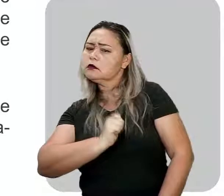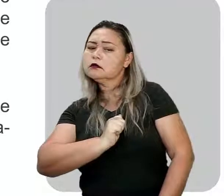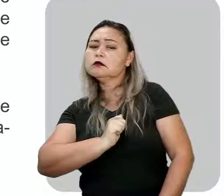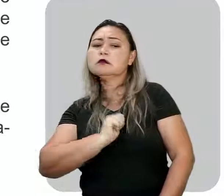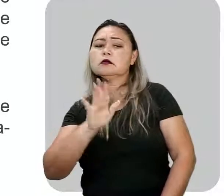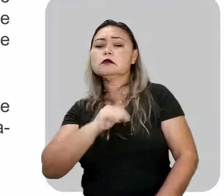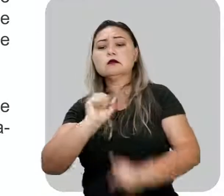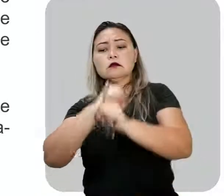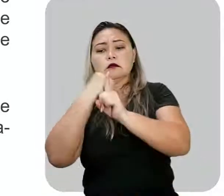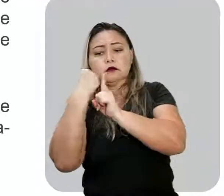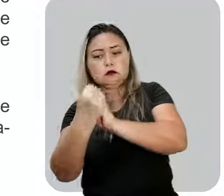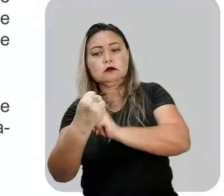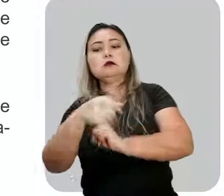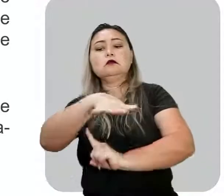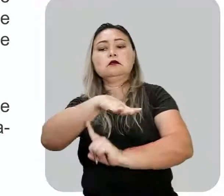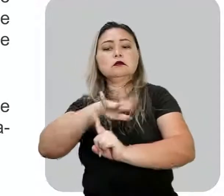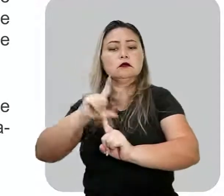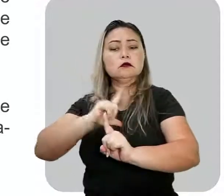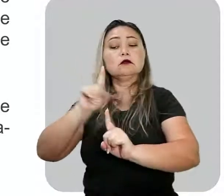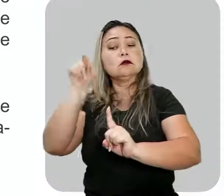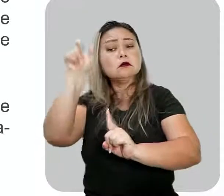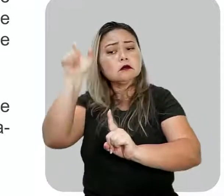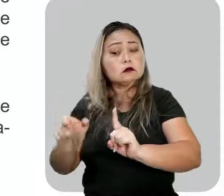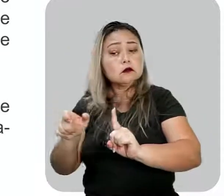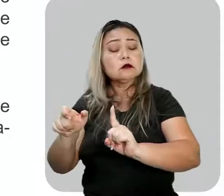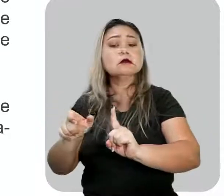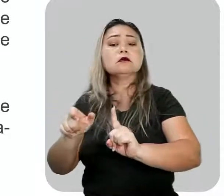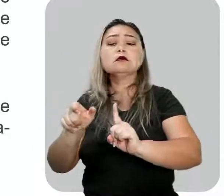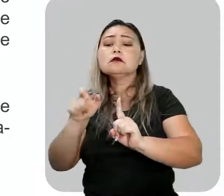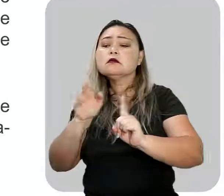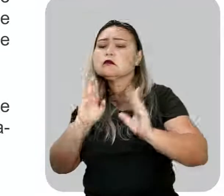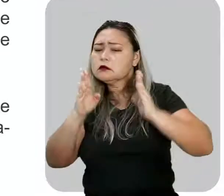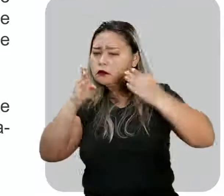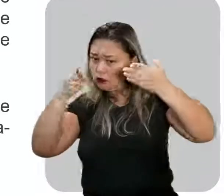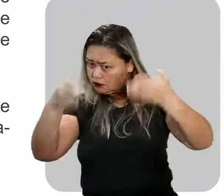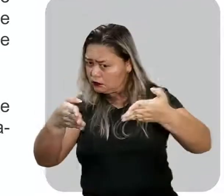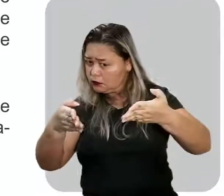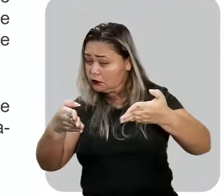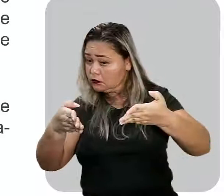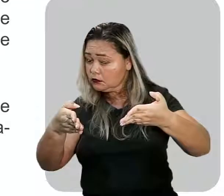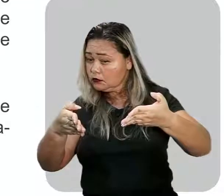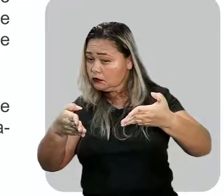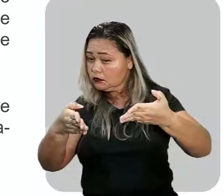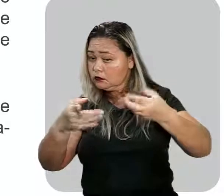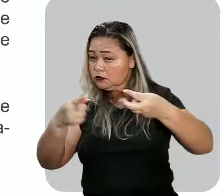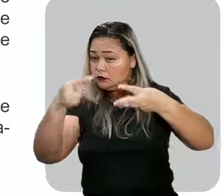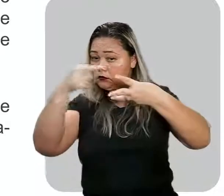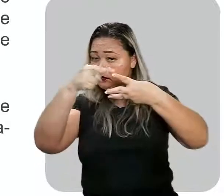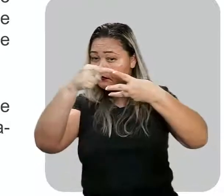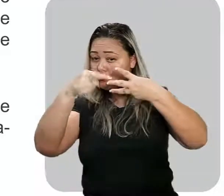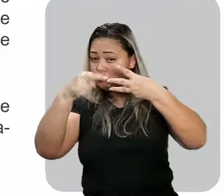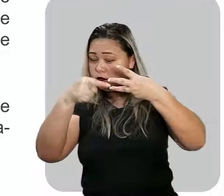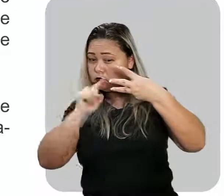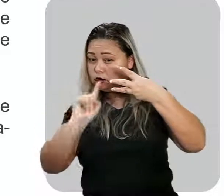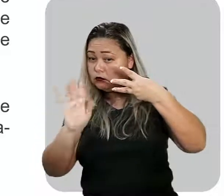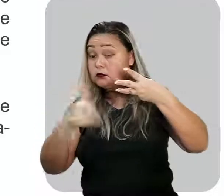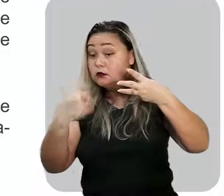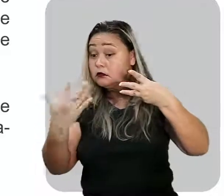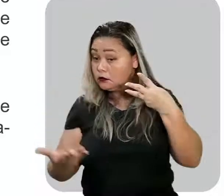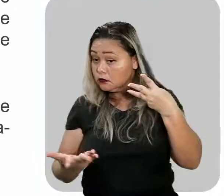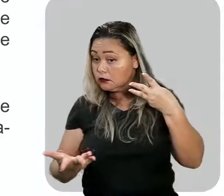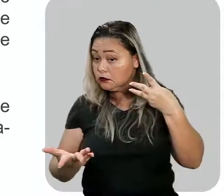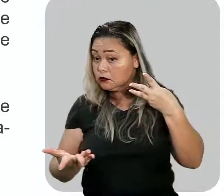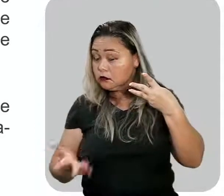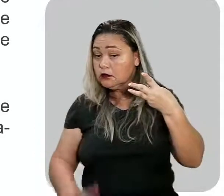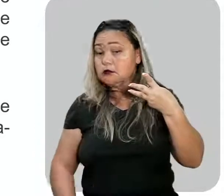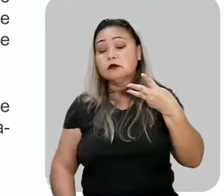também sociológica, tá? Onde o homem é determinado pela tríade, né? Quais são